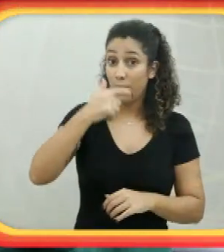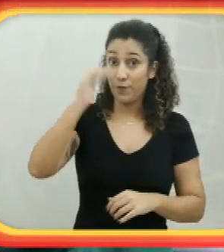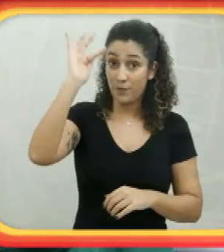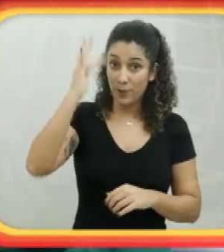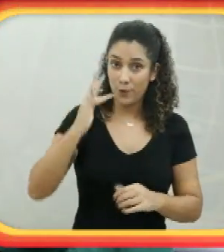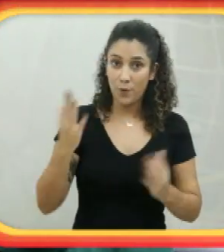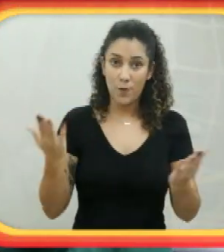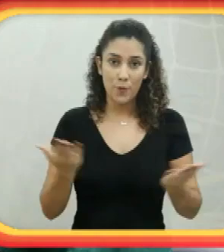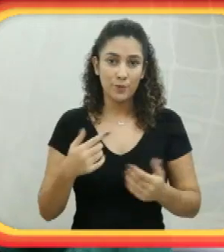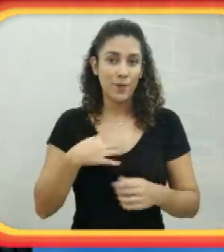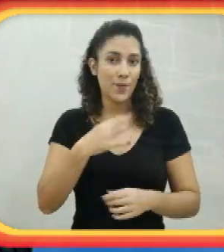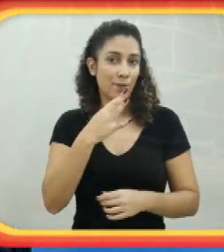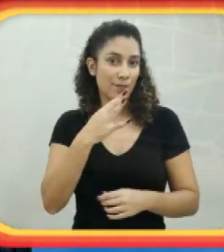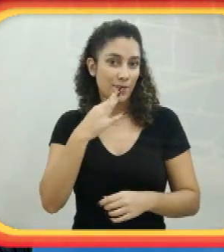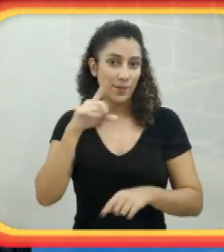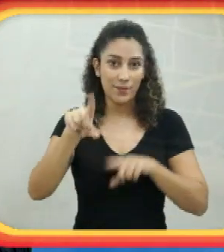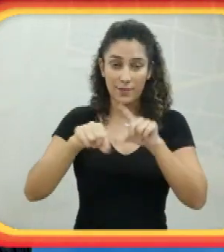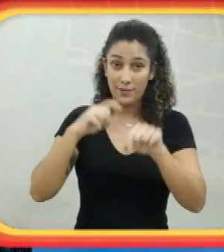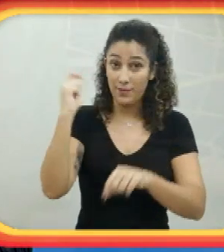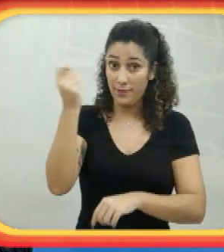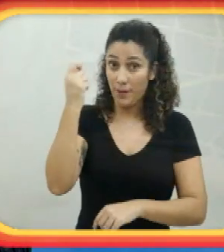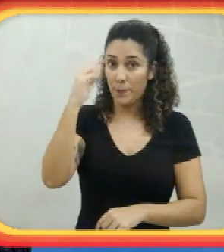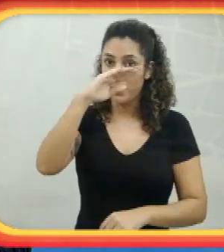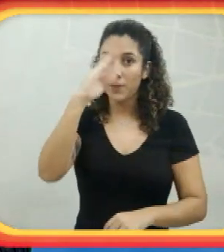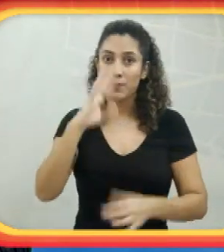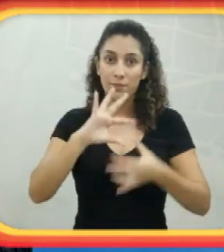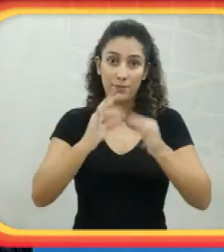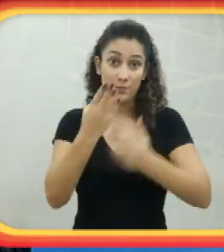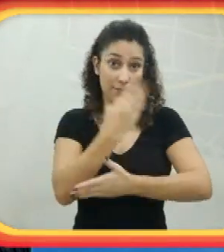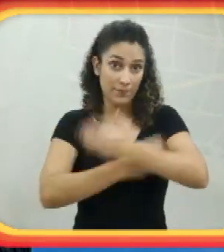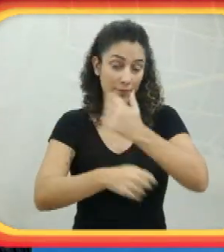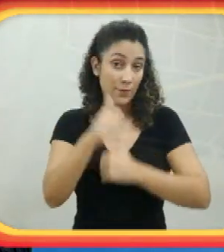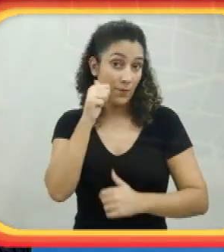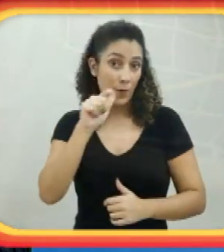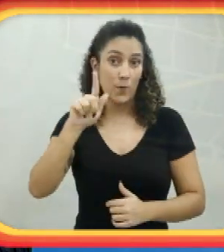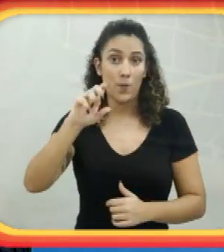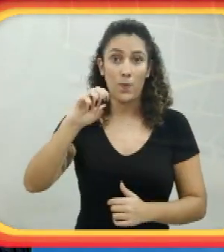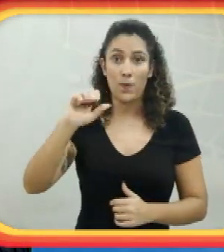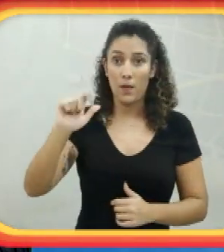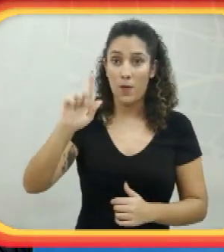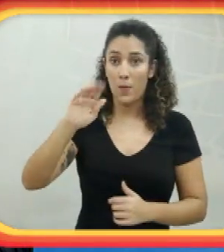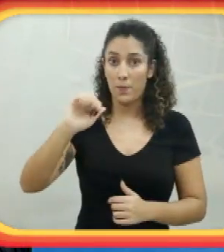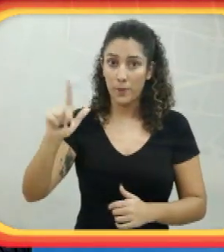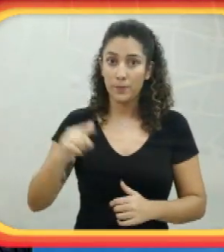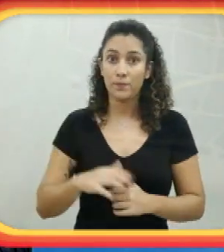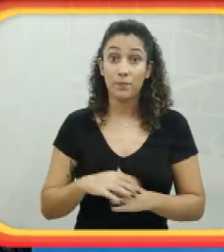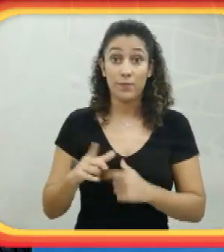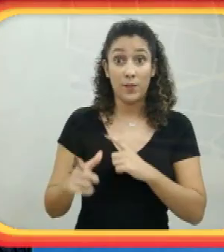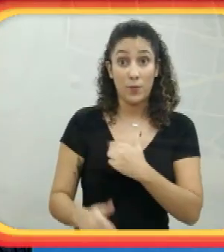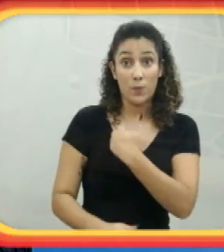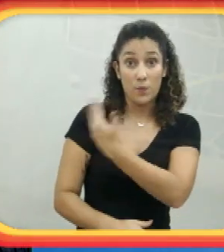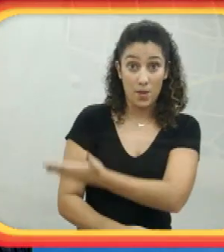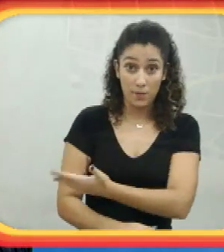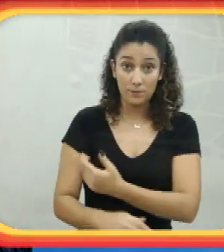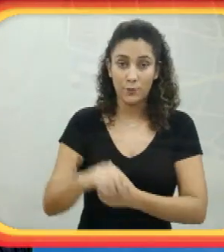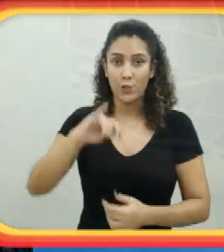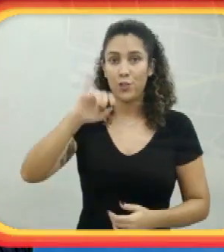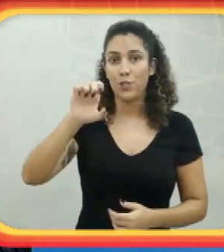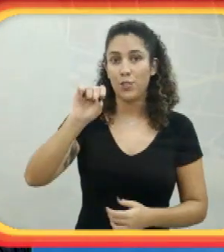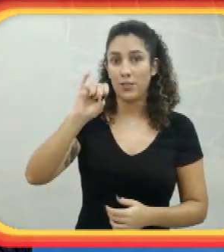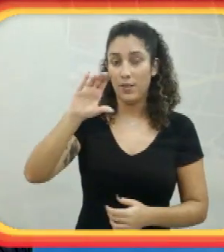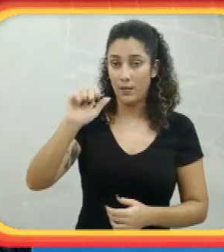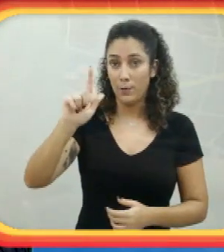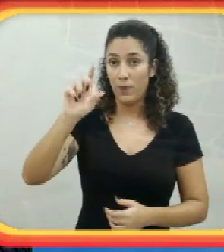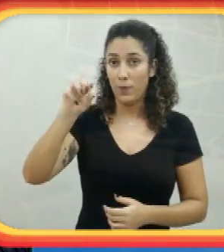Fernanda Honorato, e hoje eu vou vencer a seleção brasileira Paralímpica Feminina de Golbol.